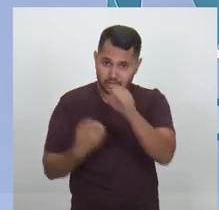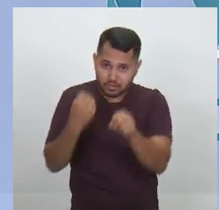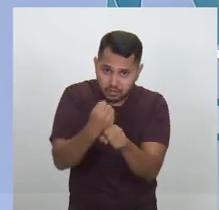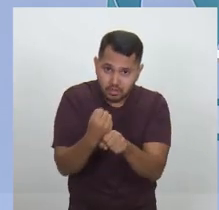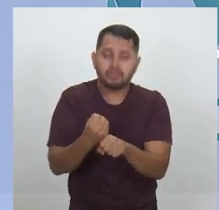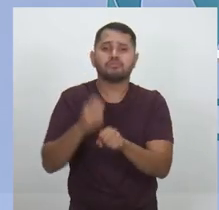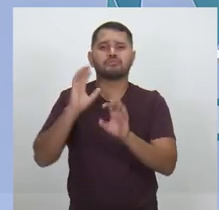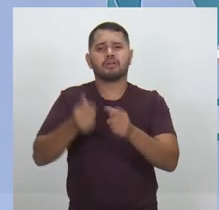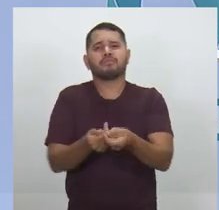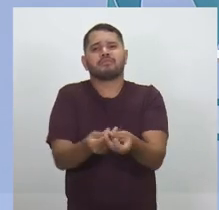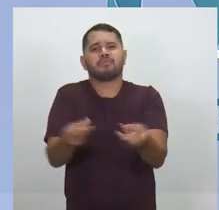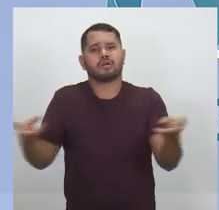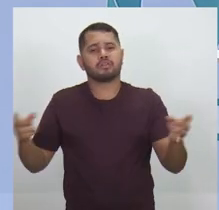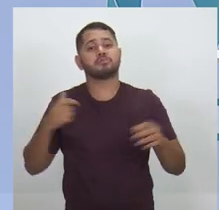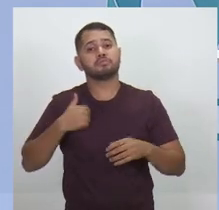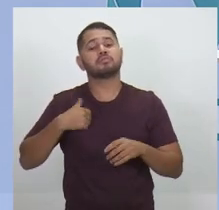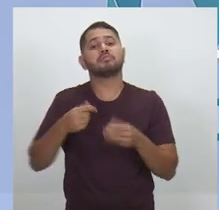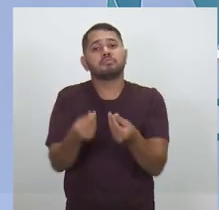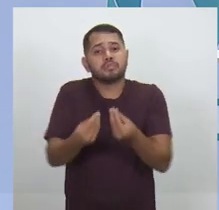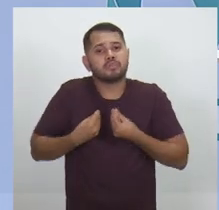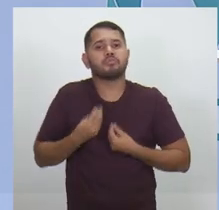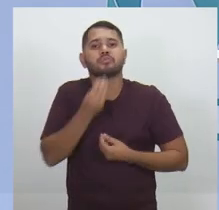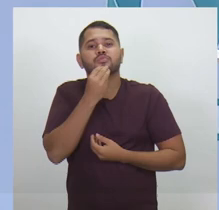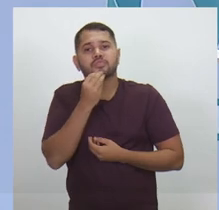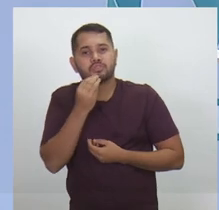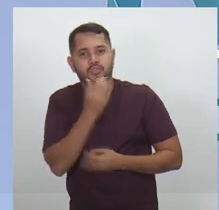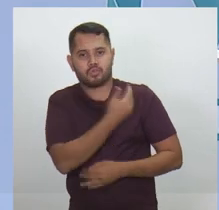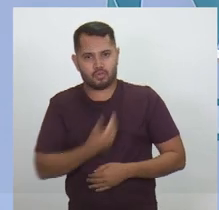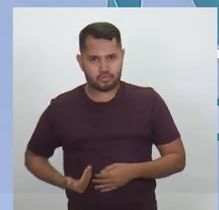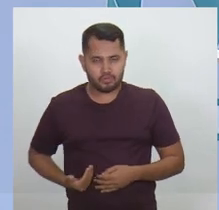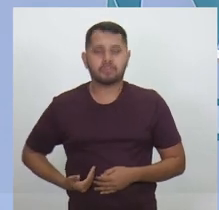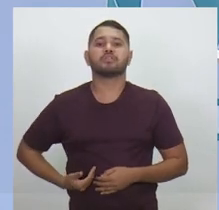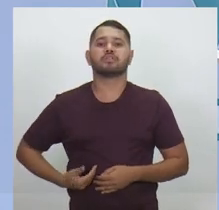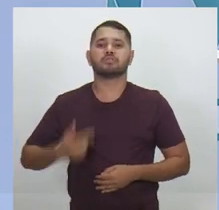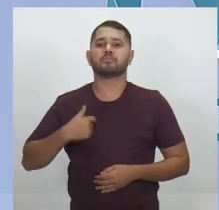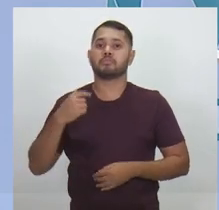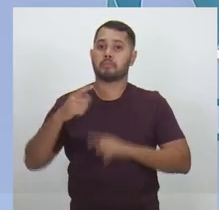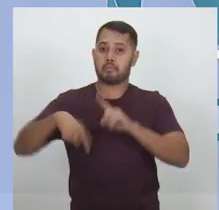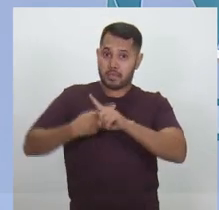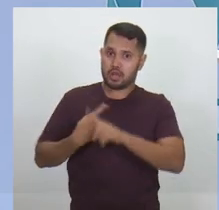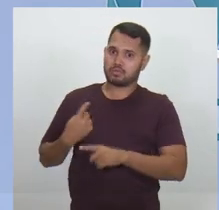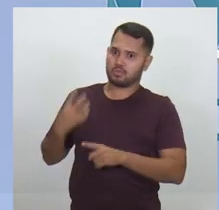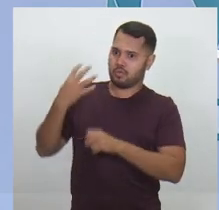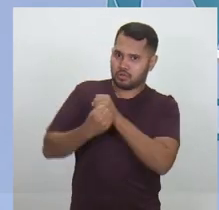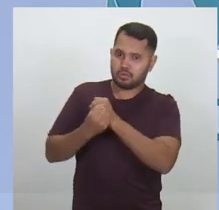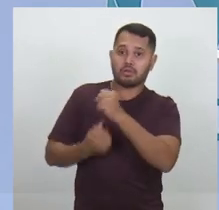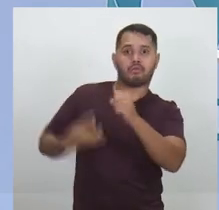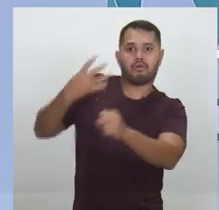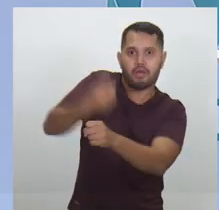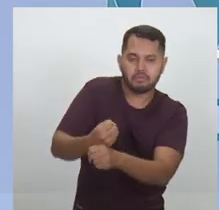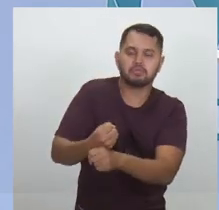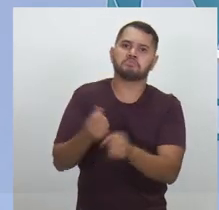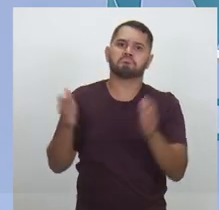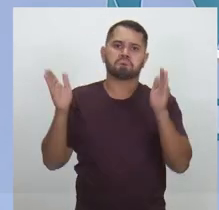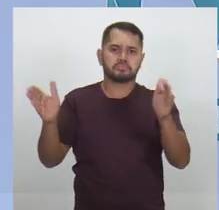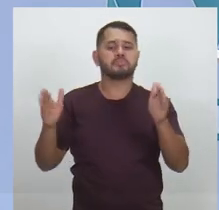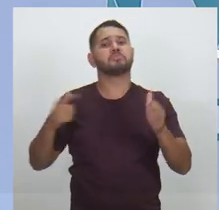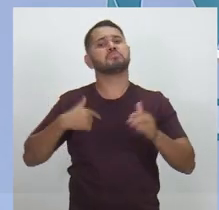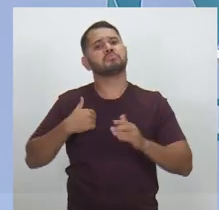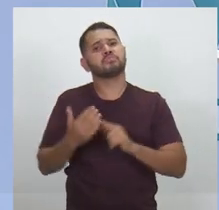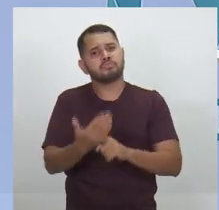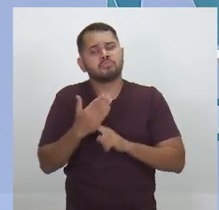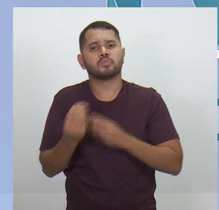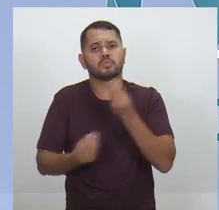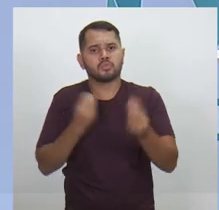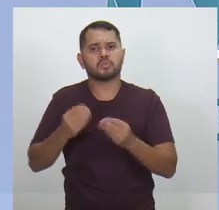realizamos muito. Me dê a oportunidade de governar esse Estado por mais quatro anos. Para que juntos possamos construir uma